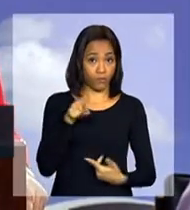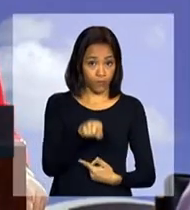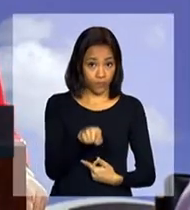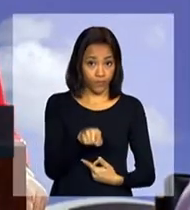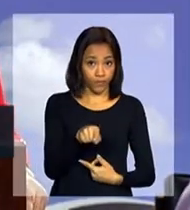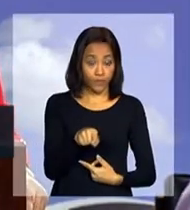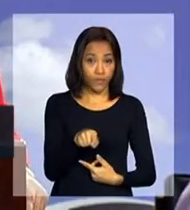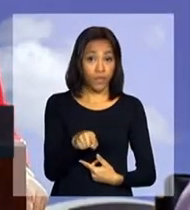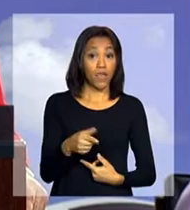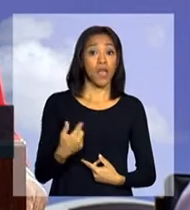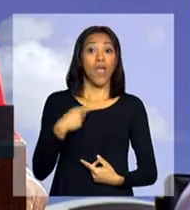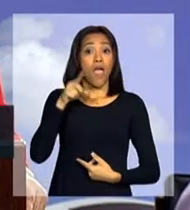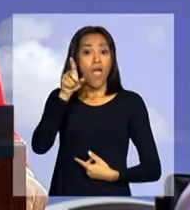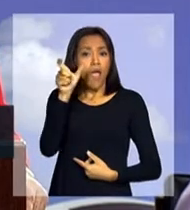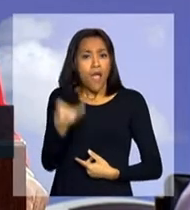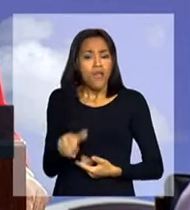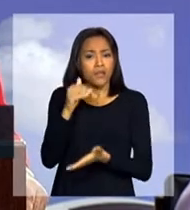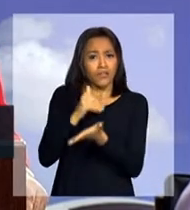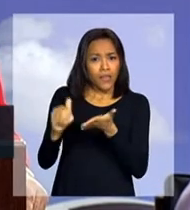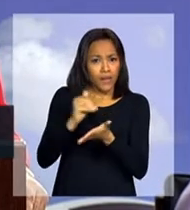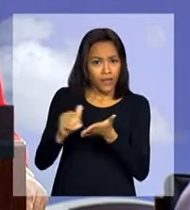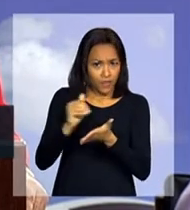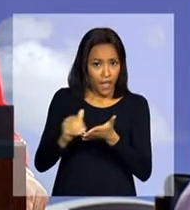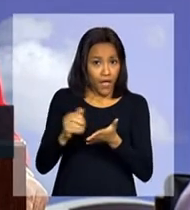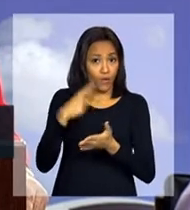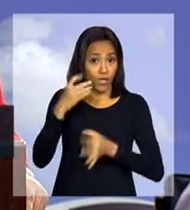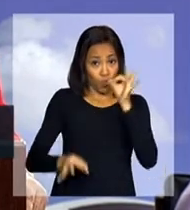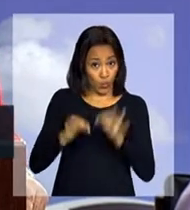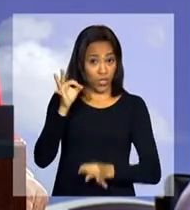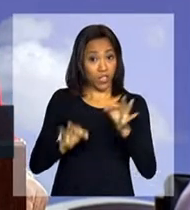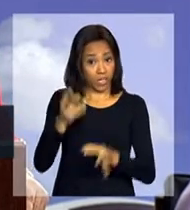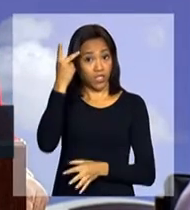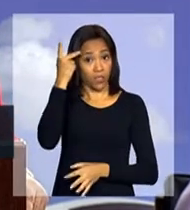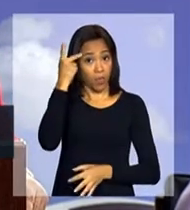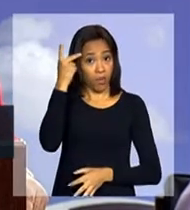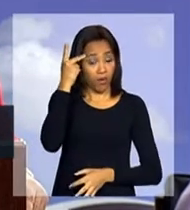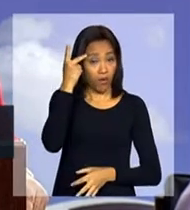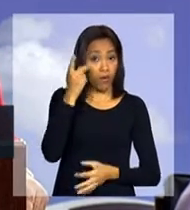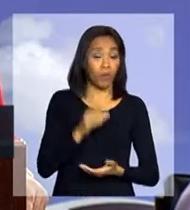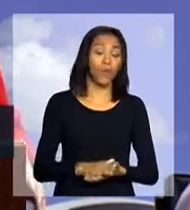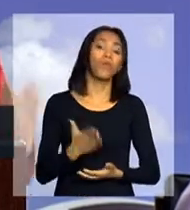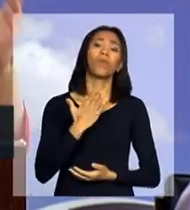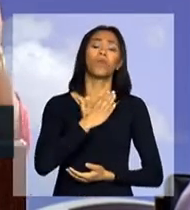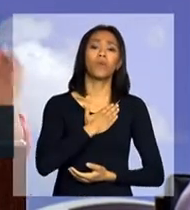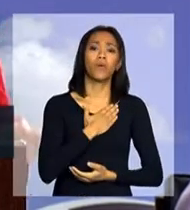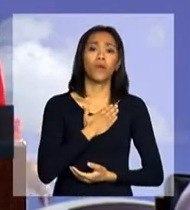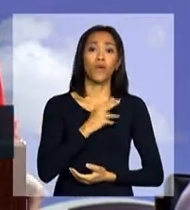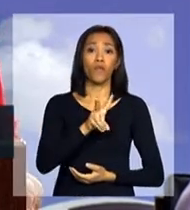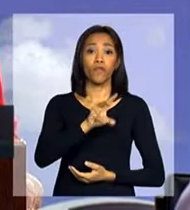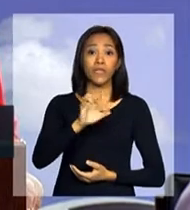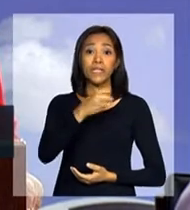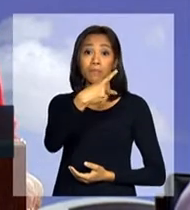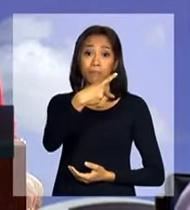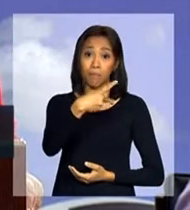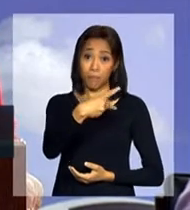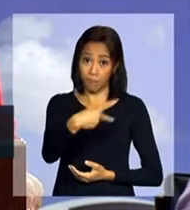Era secretário da Justiça do Estado de São Paulo o meu vice-presidente Michel